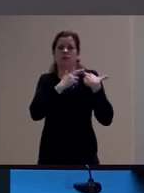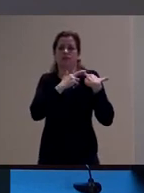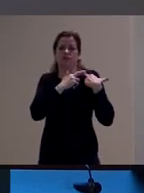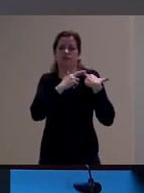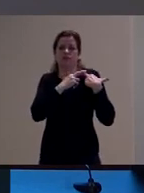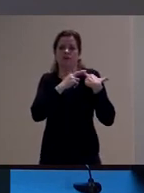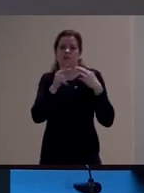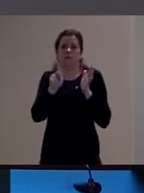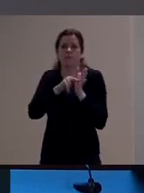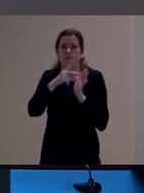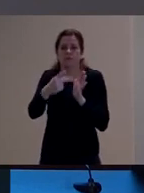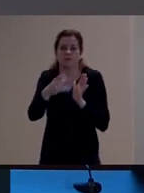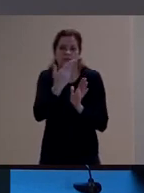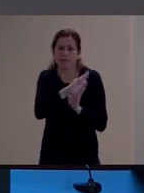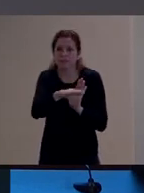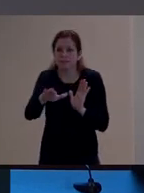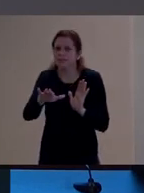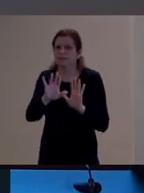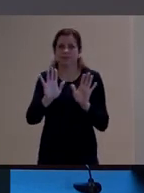crianças, esse movimento.